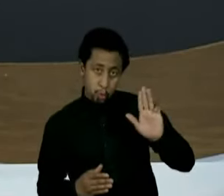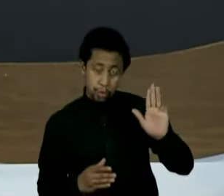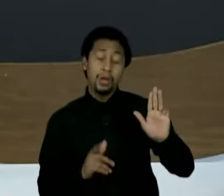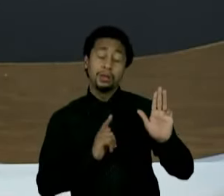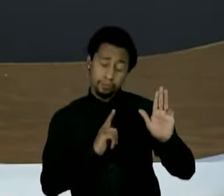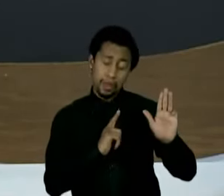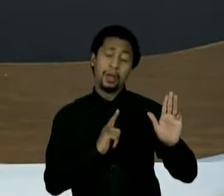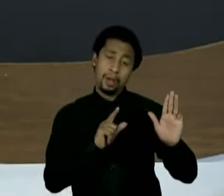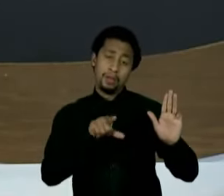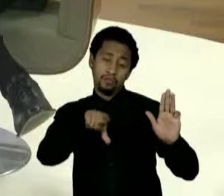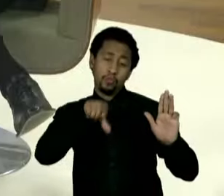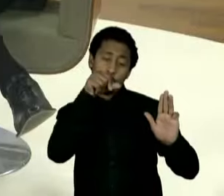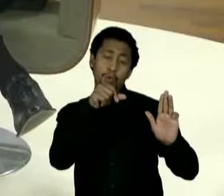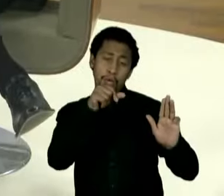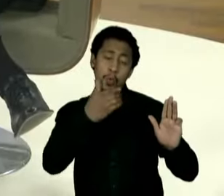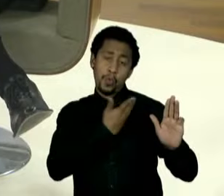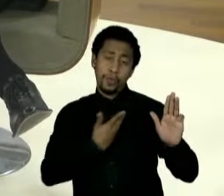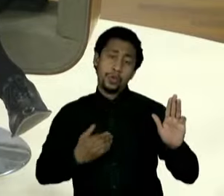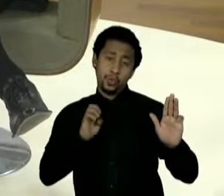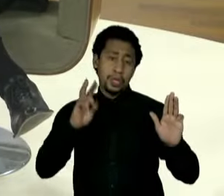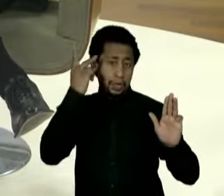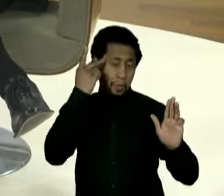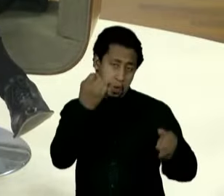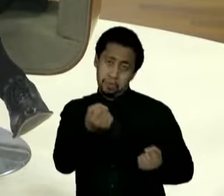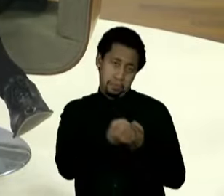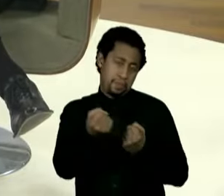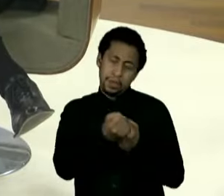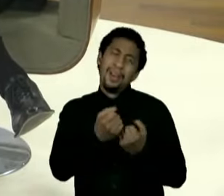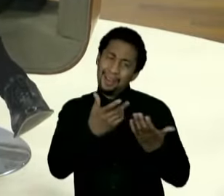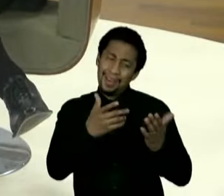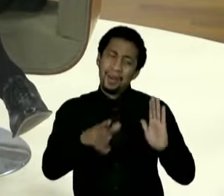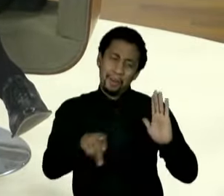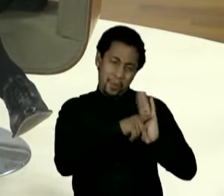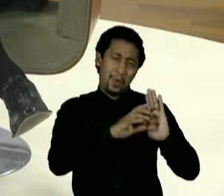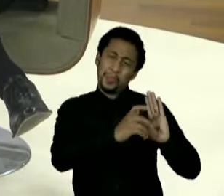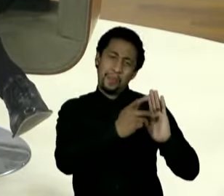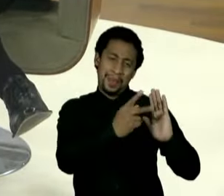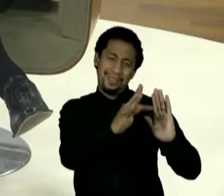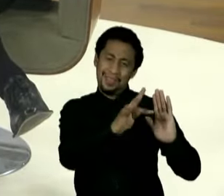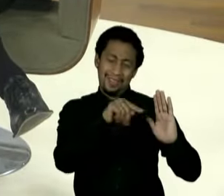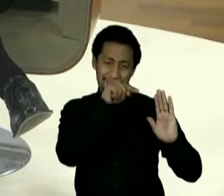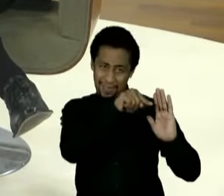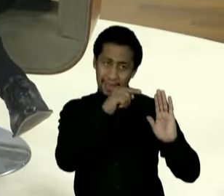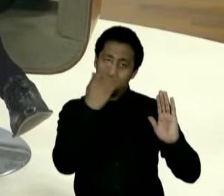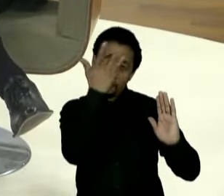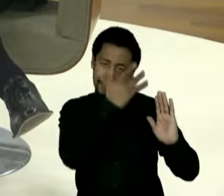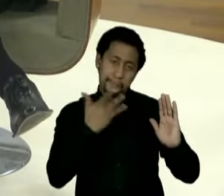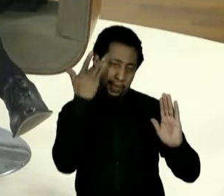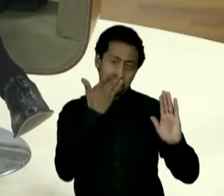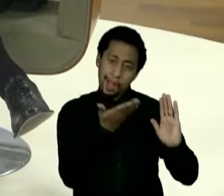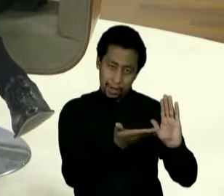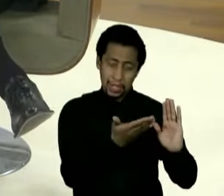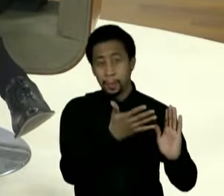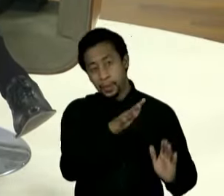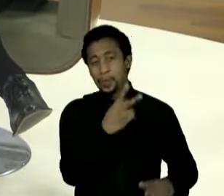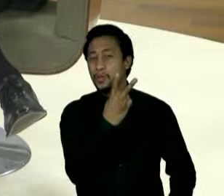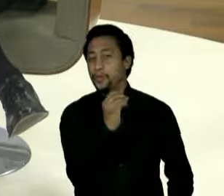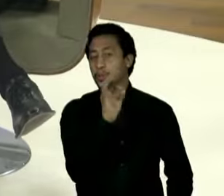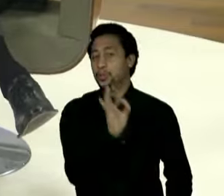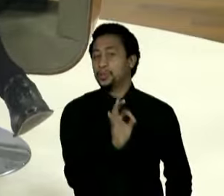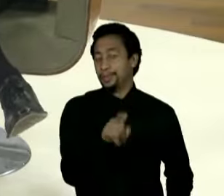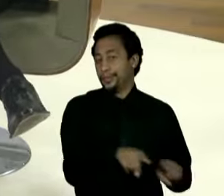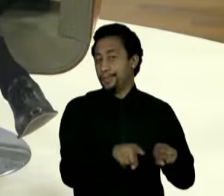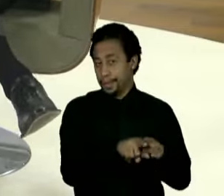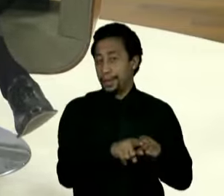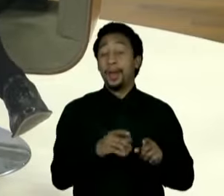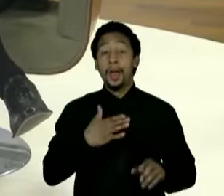candidato do PT, numa faixa de 25, 30 pontos, não sobra muito espaço para os outros candidatos. Então, é um aperto que os outros é que